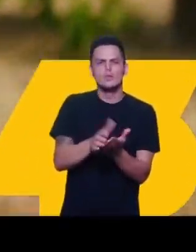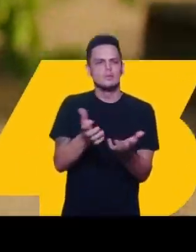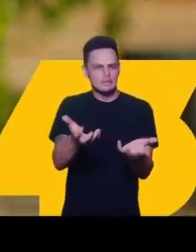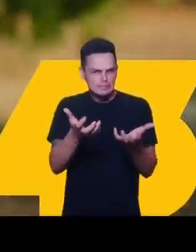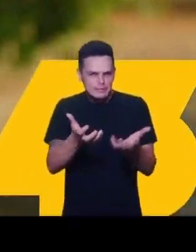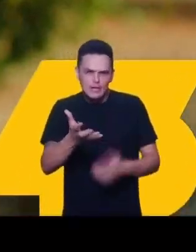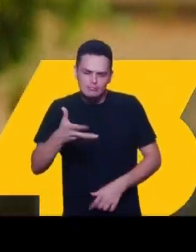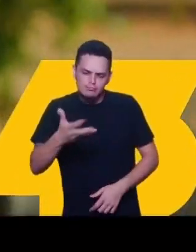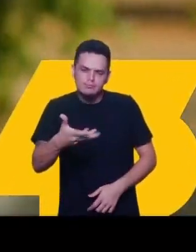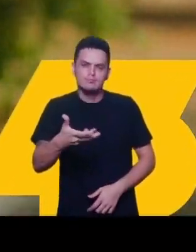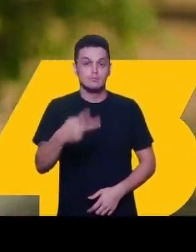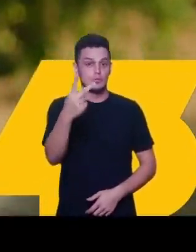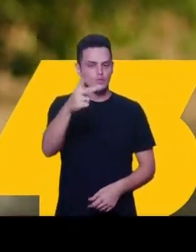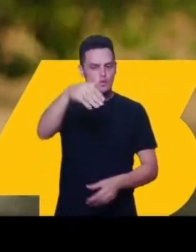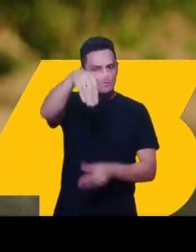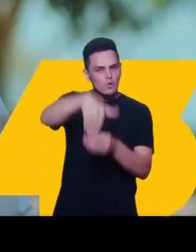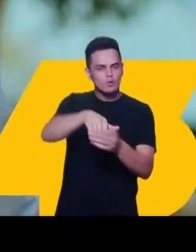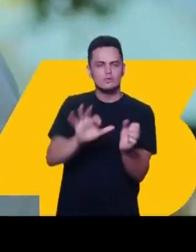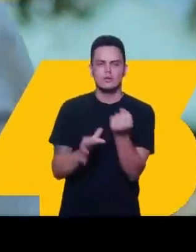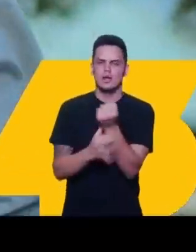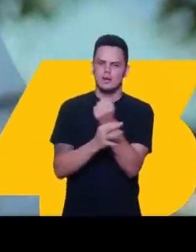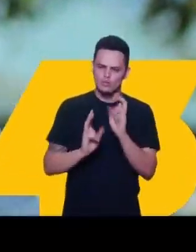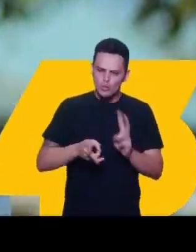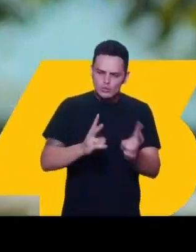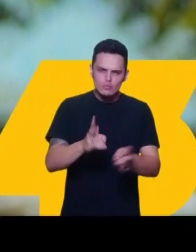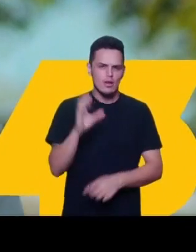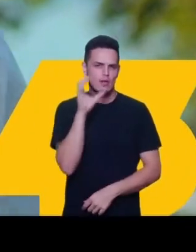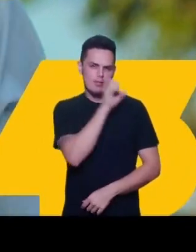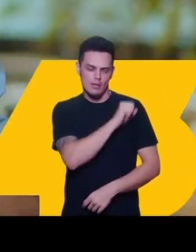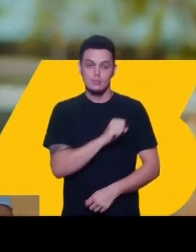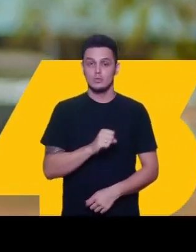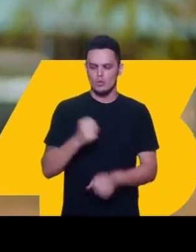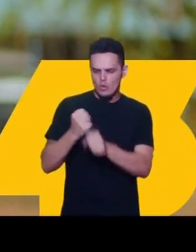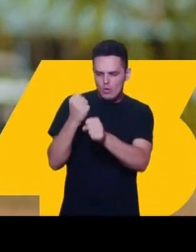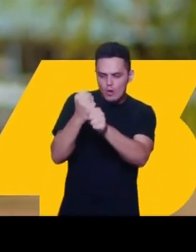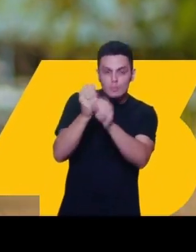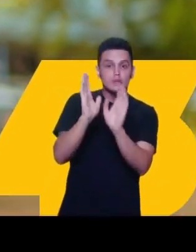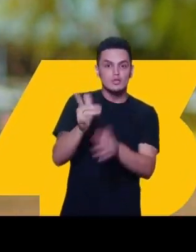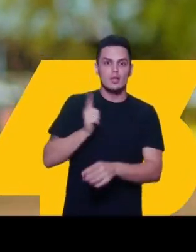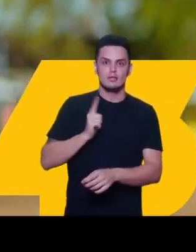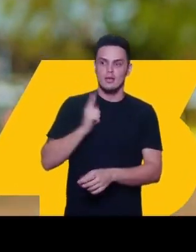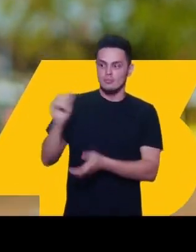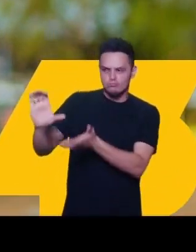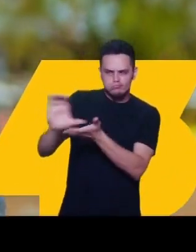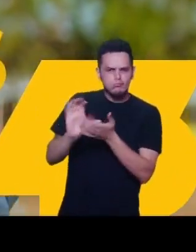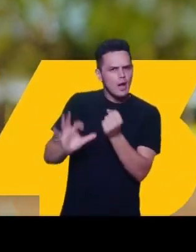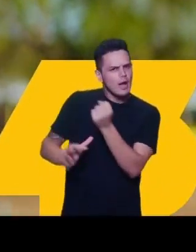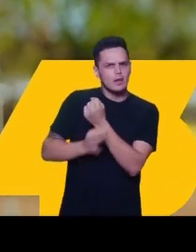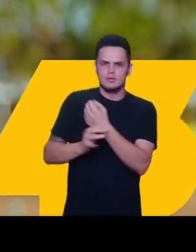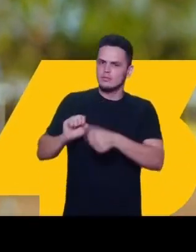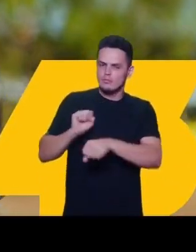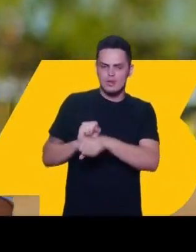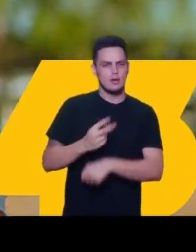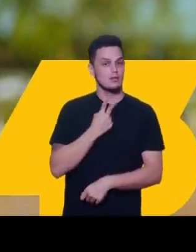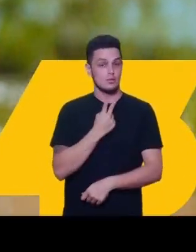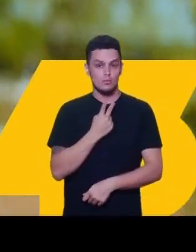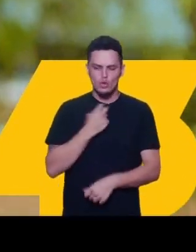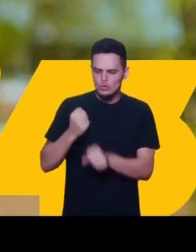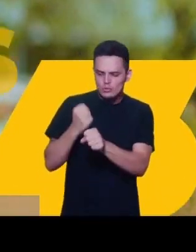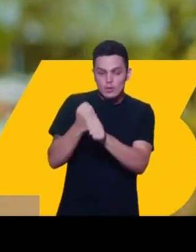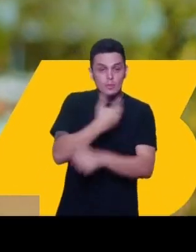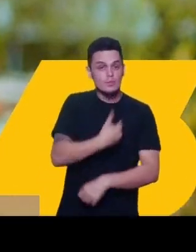Palmas tem pressa, é o seu voto que garante que Palmas vai continuar acelerando, com obras que já tem recursos garantidos e não podem parar.